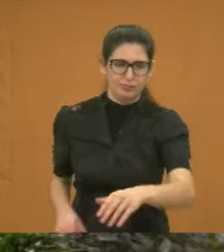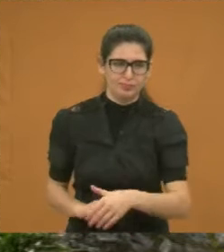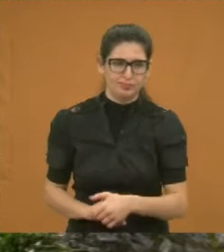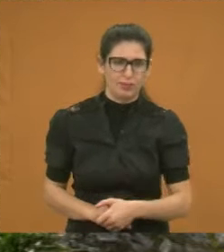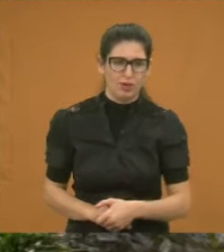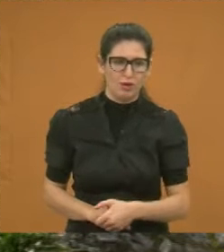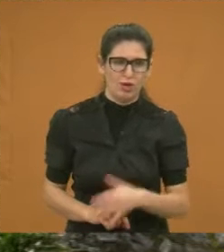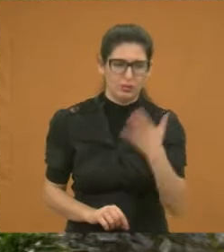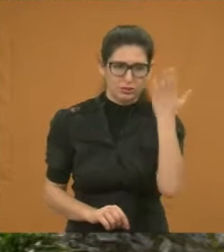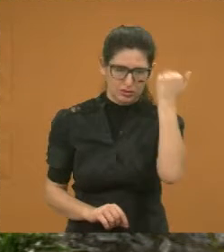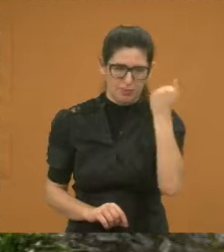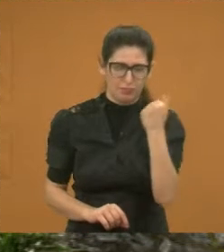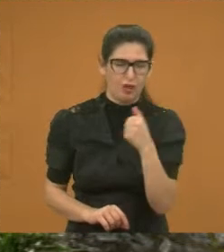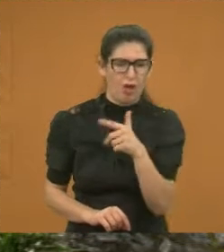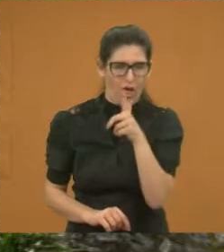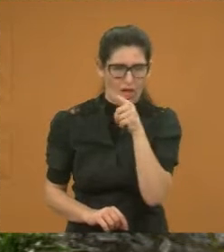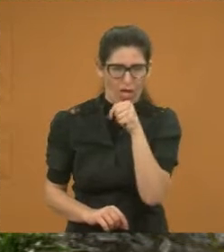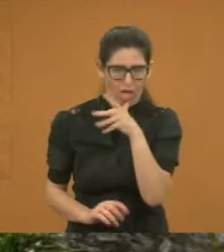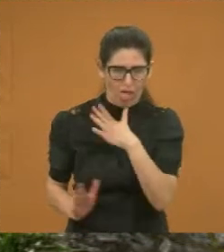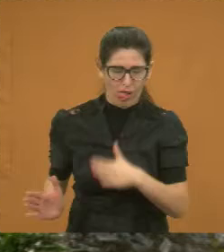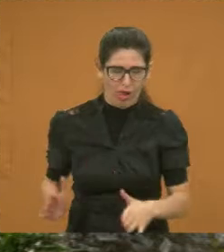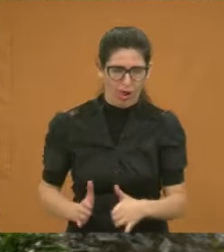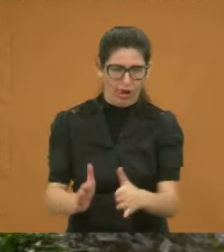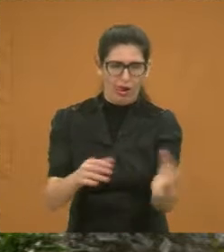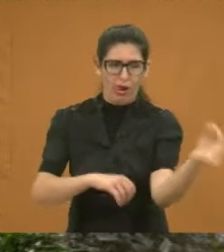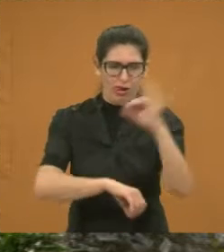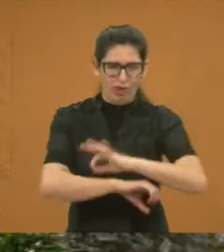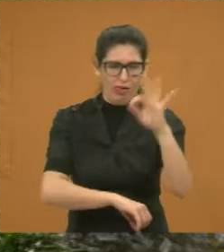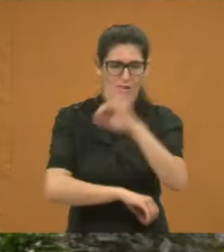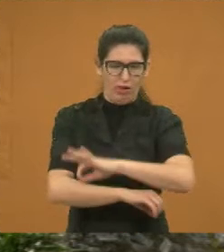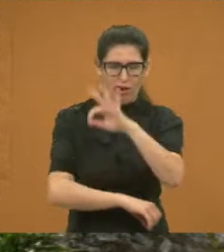claro, o povo pede, virador não aguenta mais, de perna e longo.